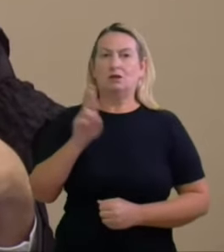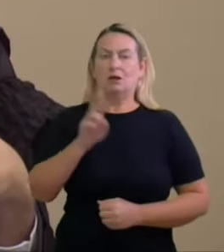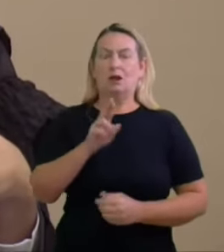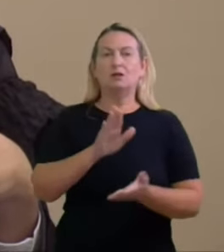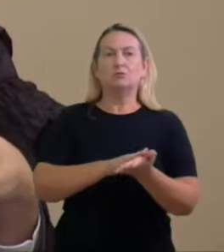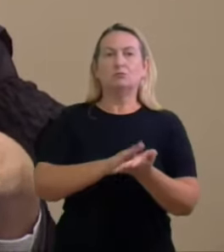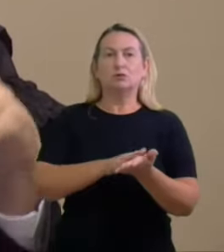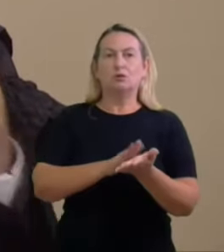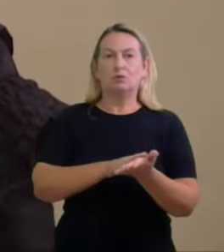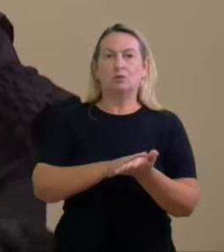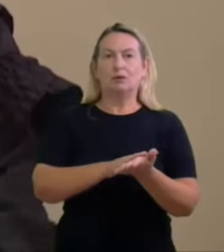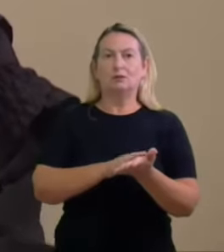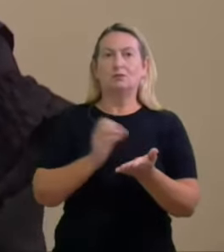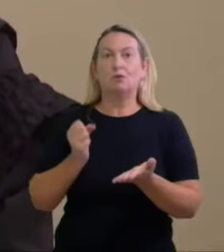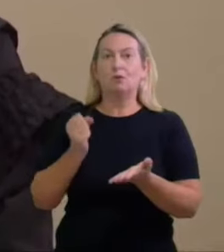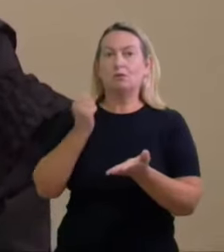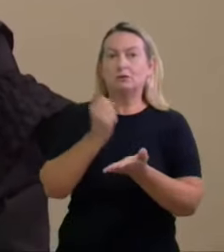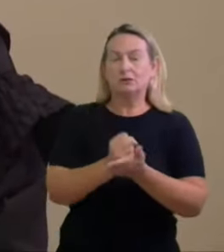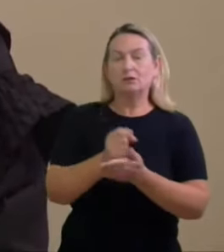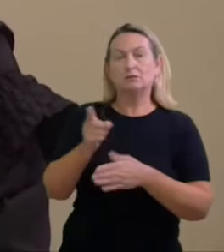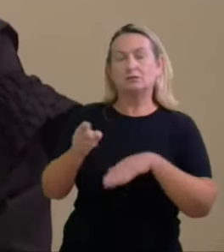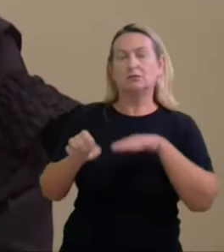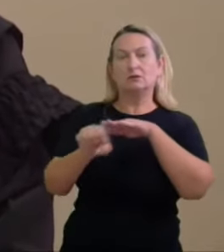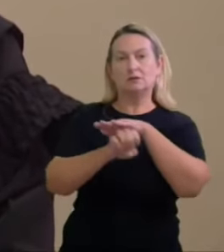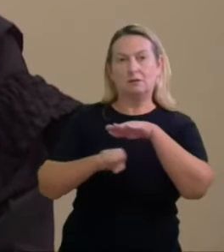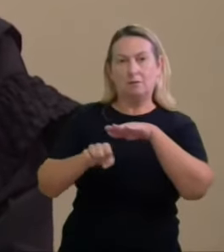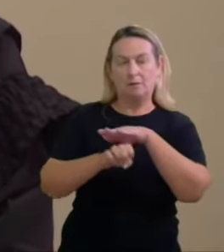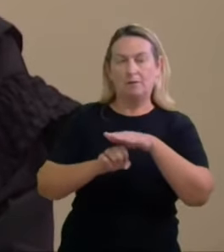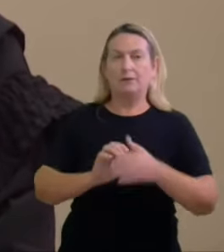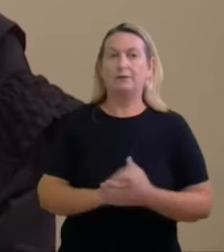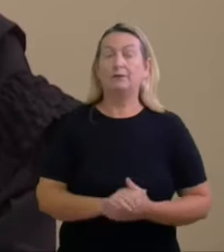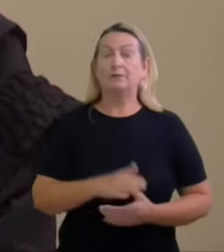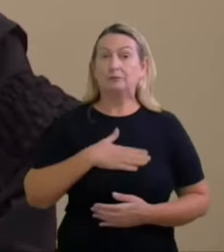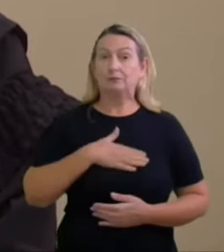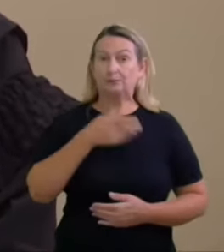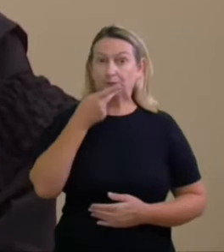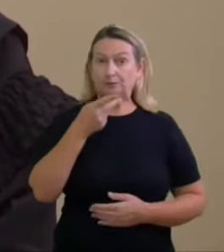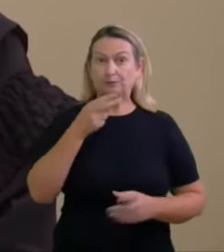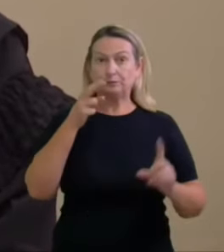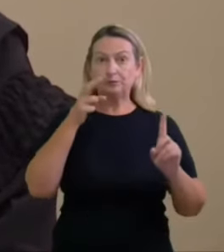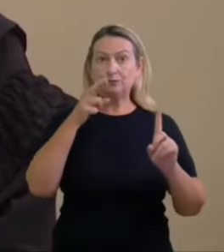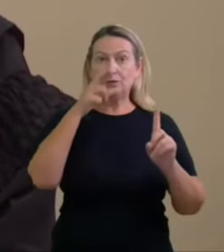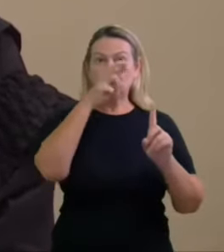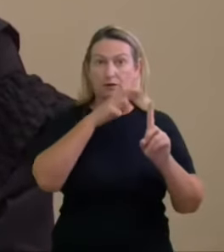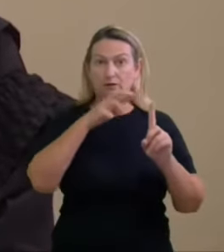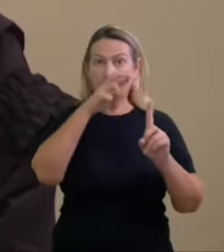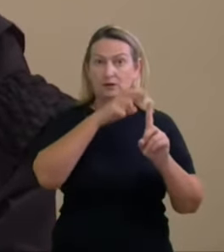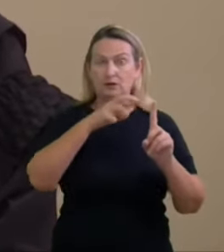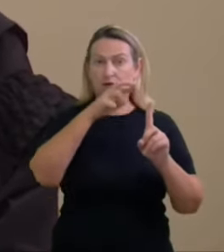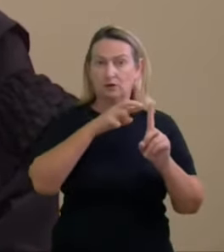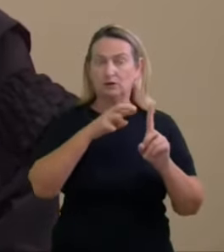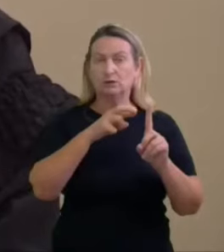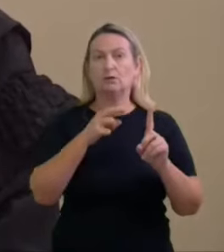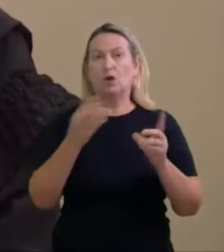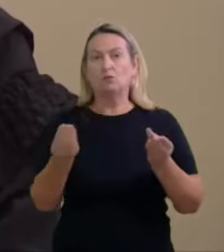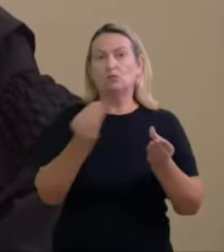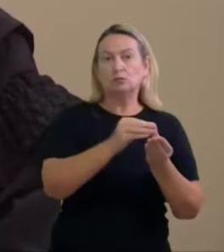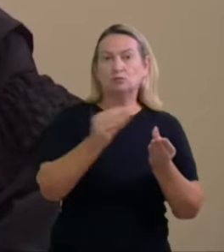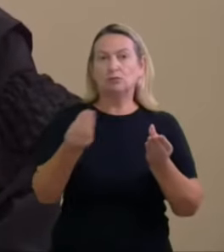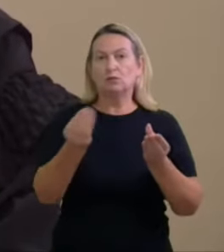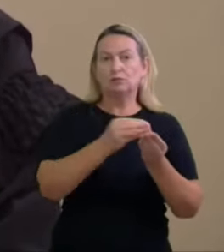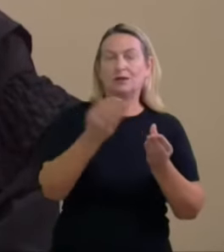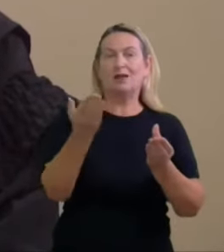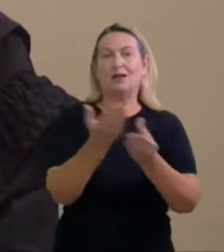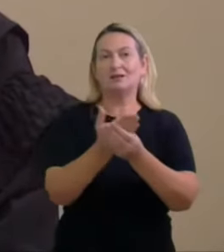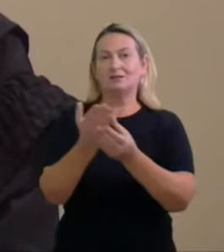relação a esse contrato e eu digo o seguinte no caso o investigante juntou peças da ação monitória e essa em relação